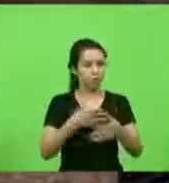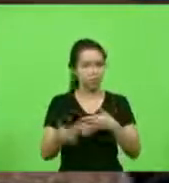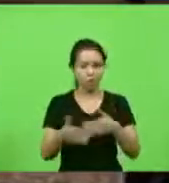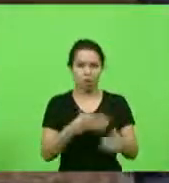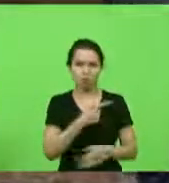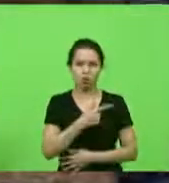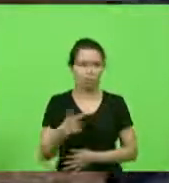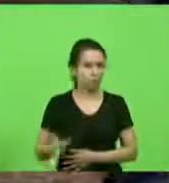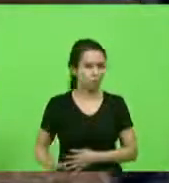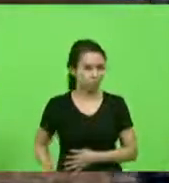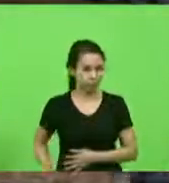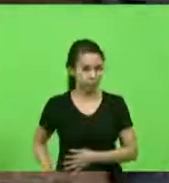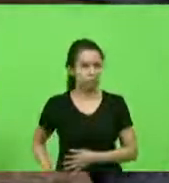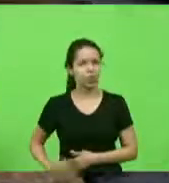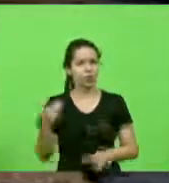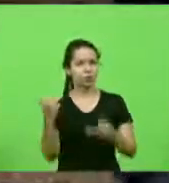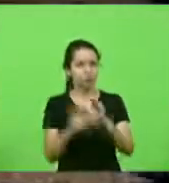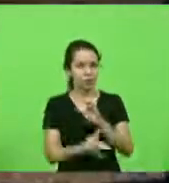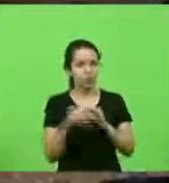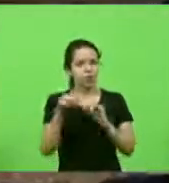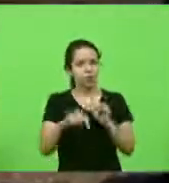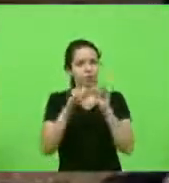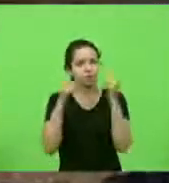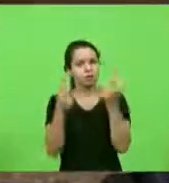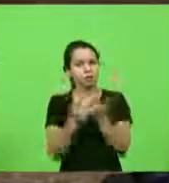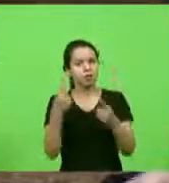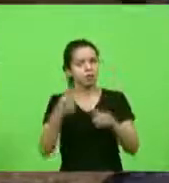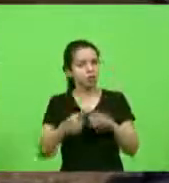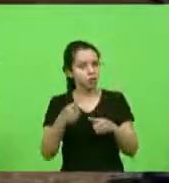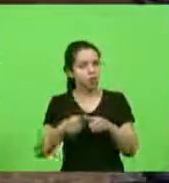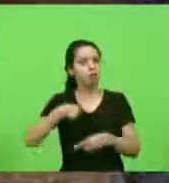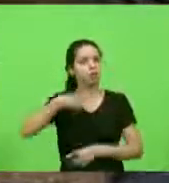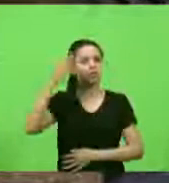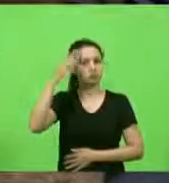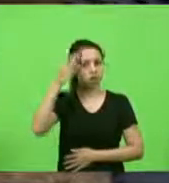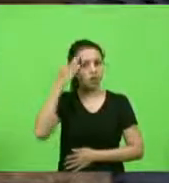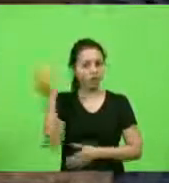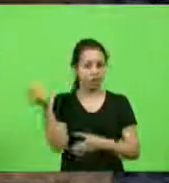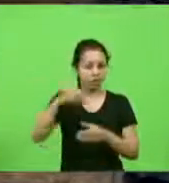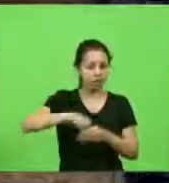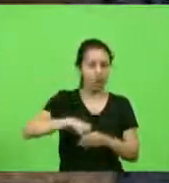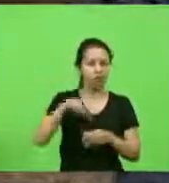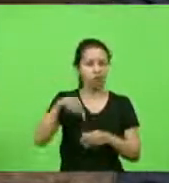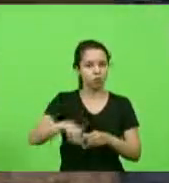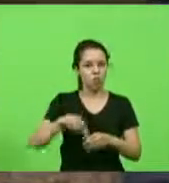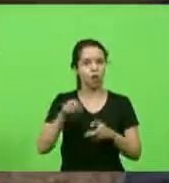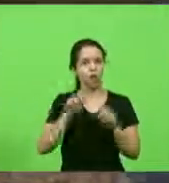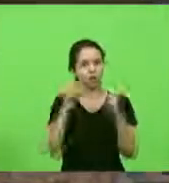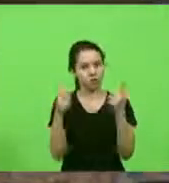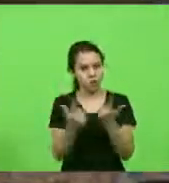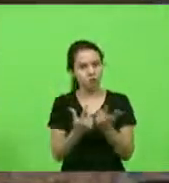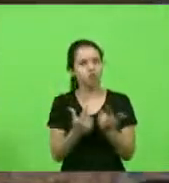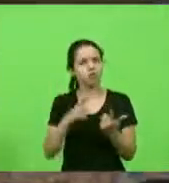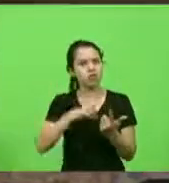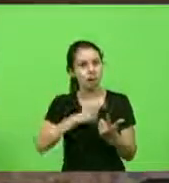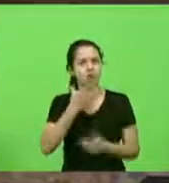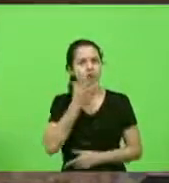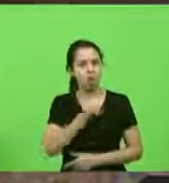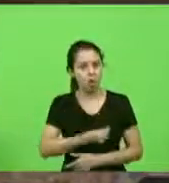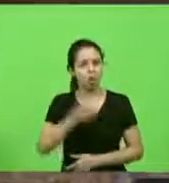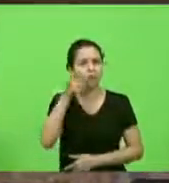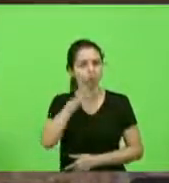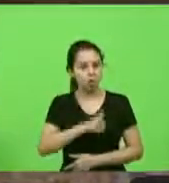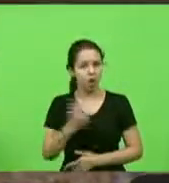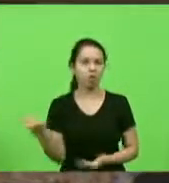independente encaminhasse para esta casa porque eu sei que dentro desse parlamento existem homens e mulheres e mulheres com